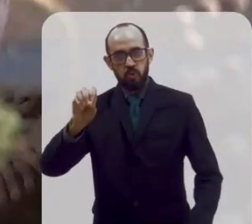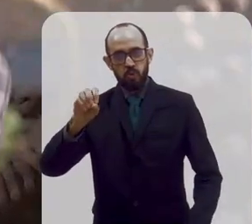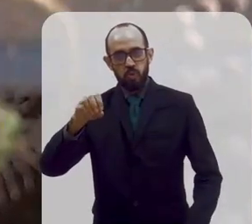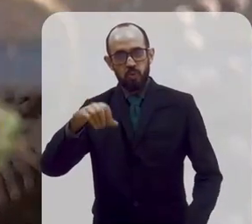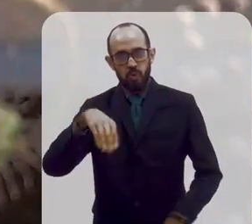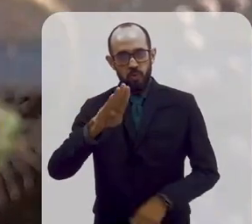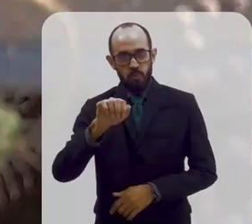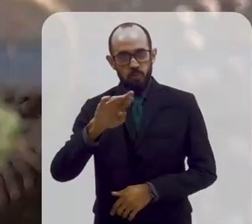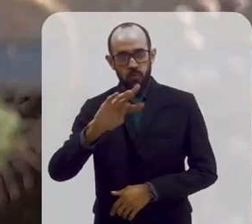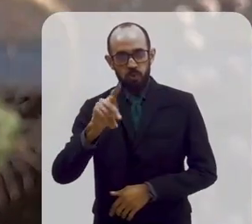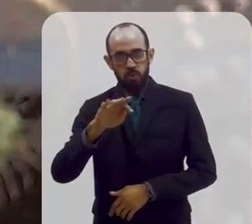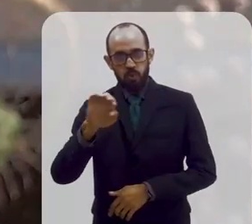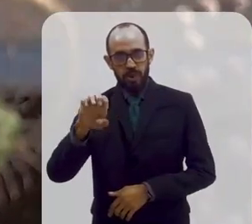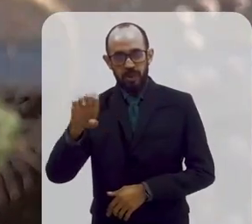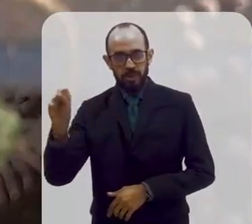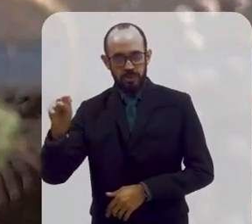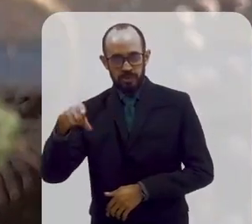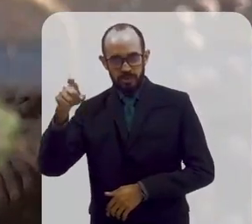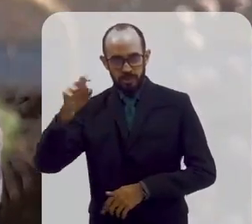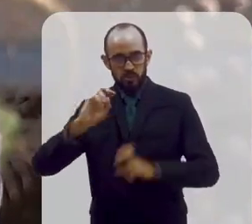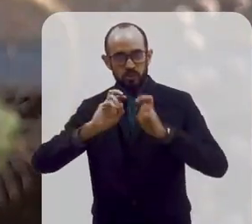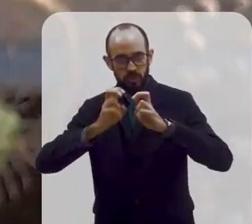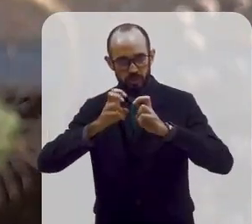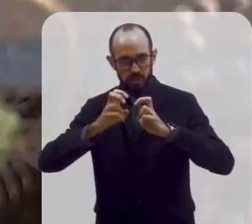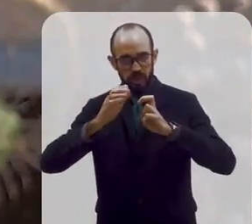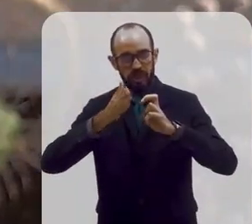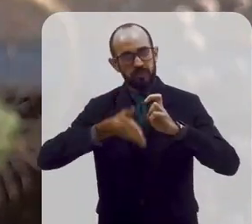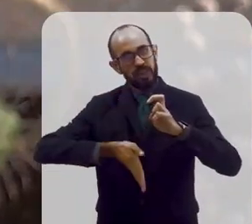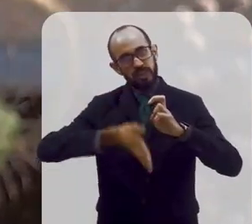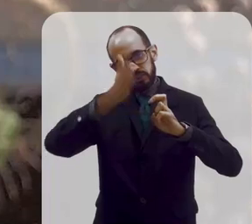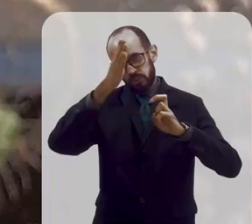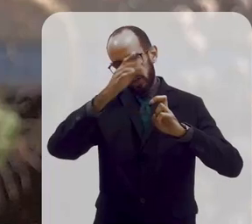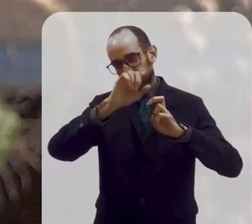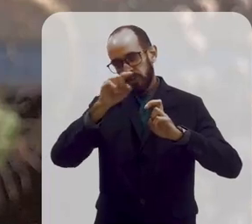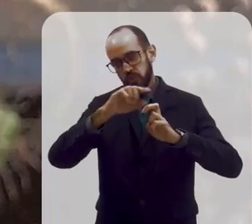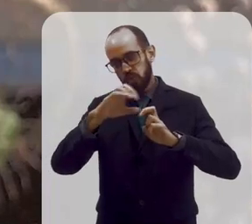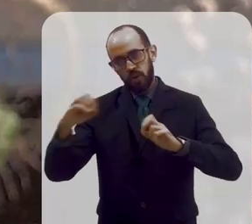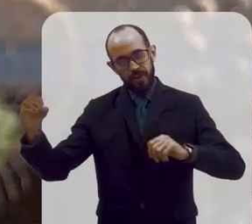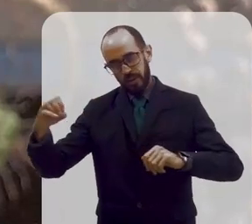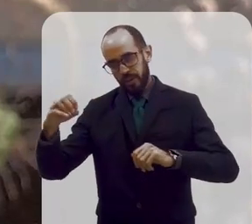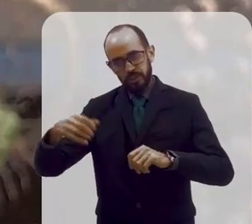passava aqui indo, para a Zona Oeste, Zona Norte, Baixada Fluminense.